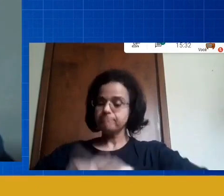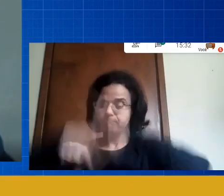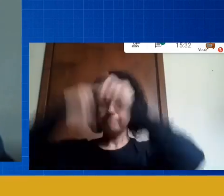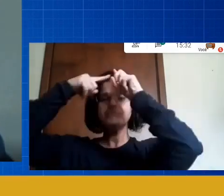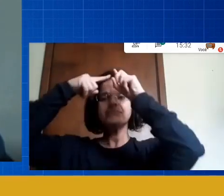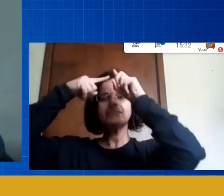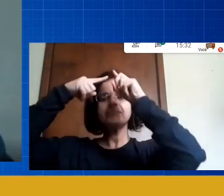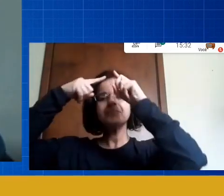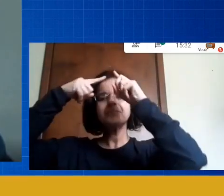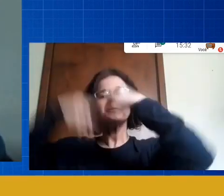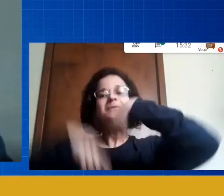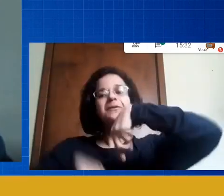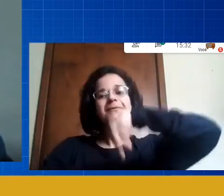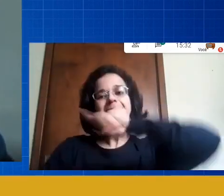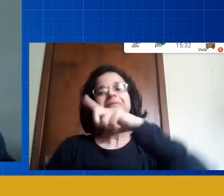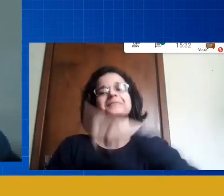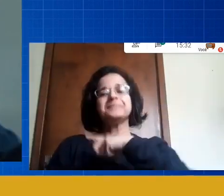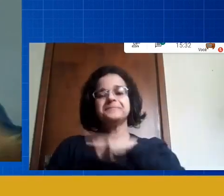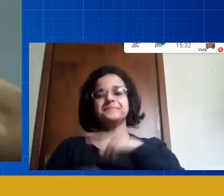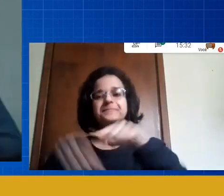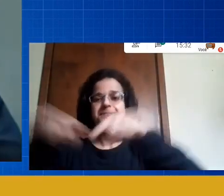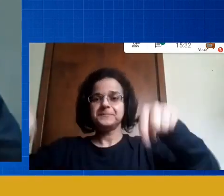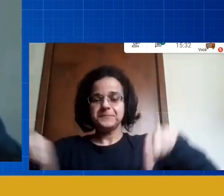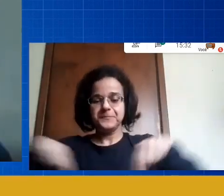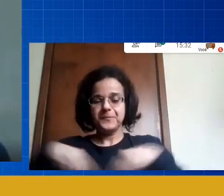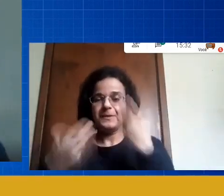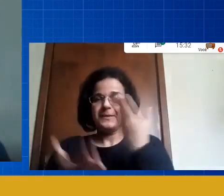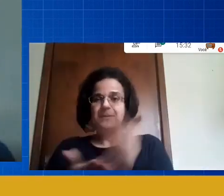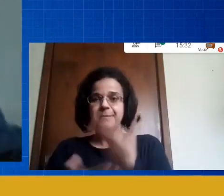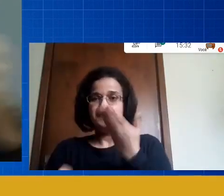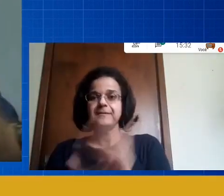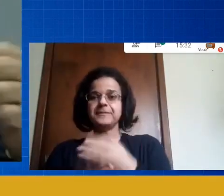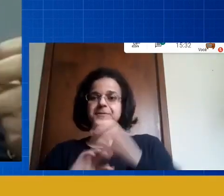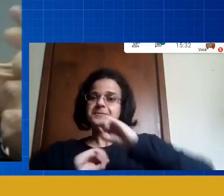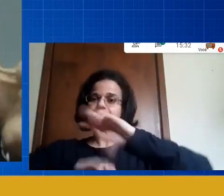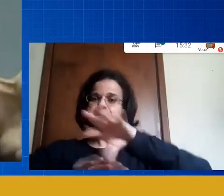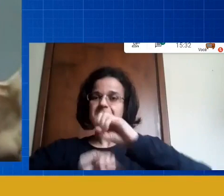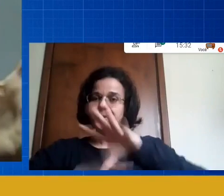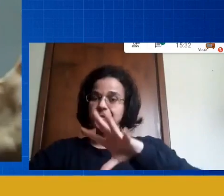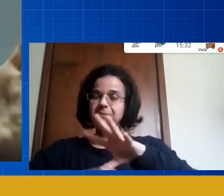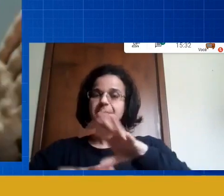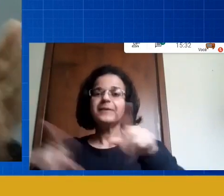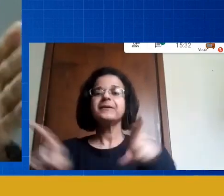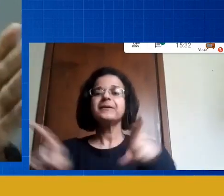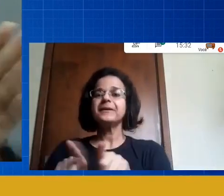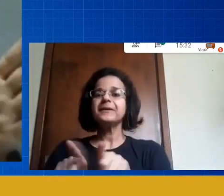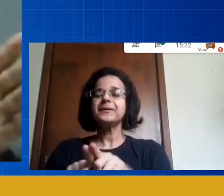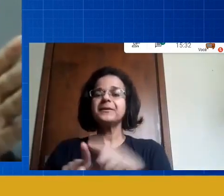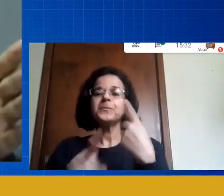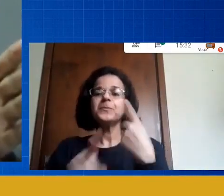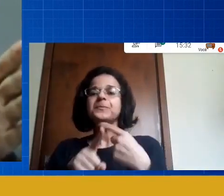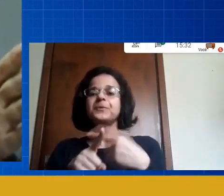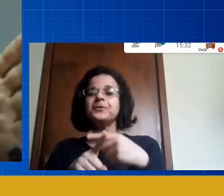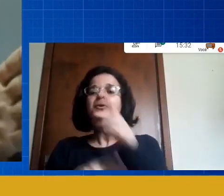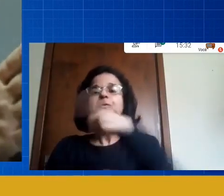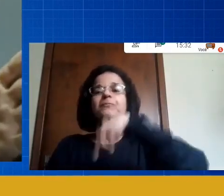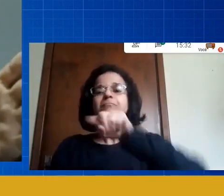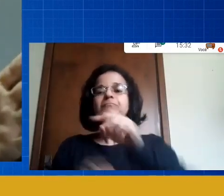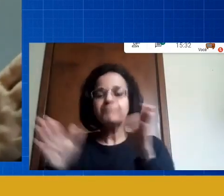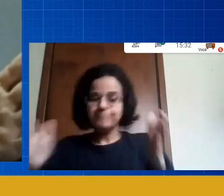ter agora na sala de aula no ensino essa nós pegamos a caixa